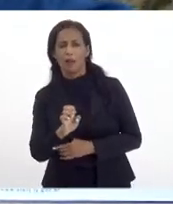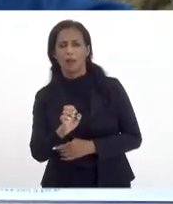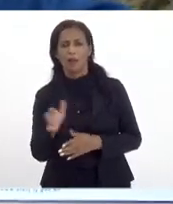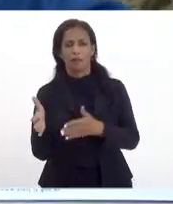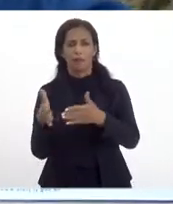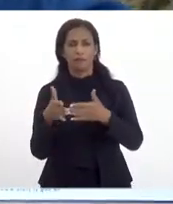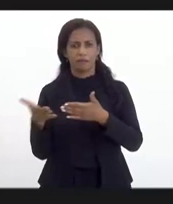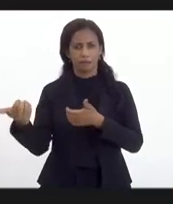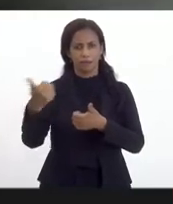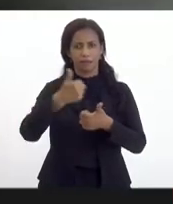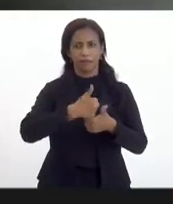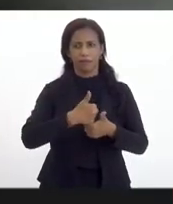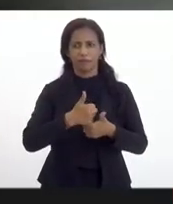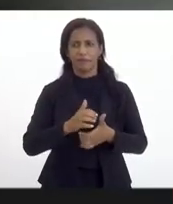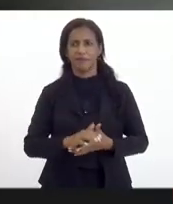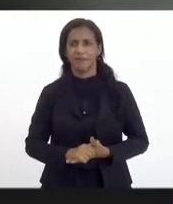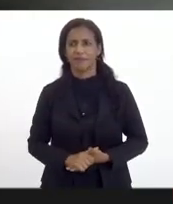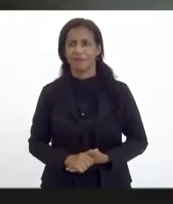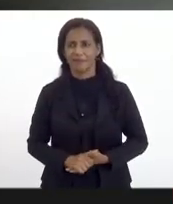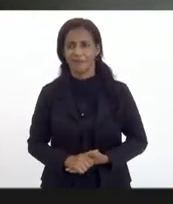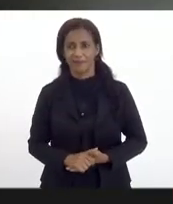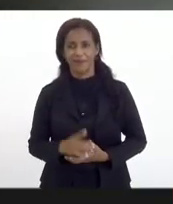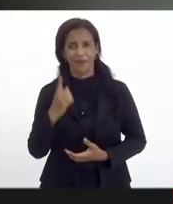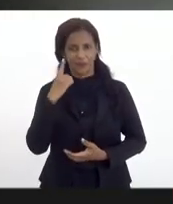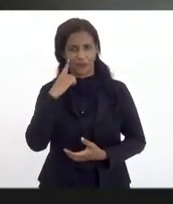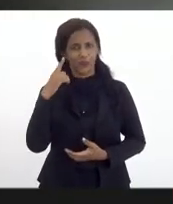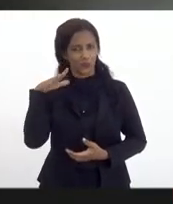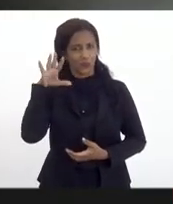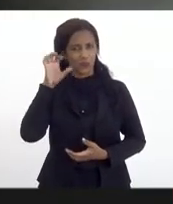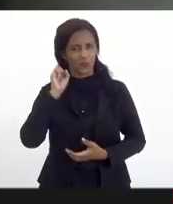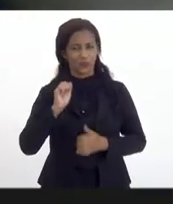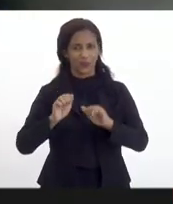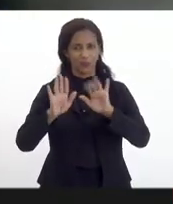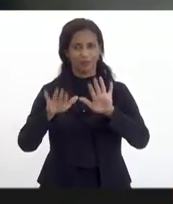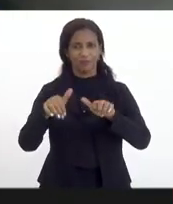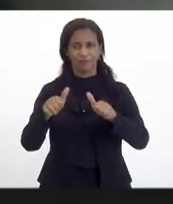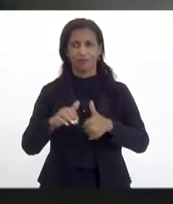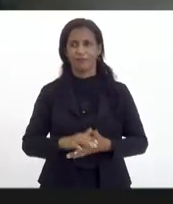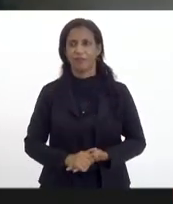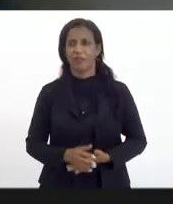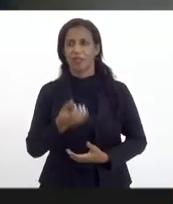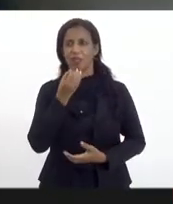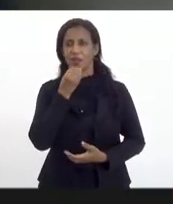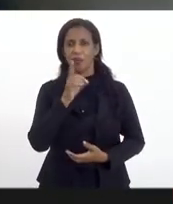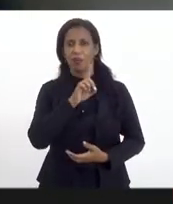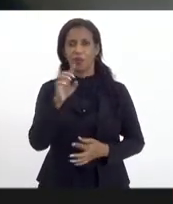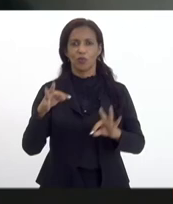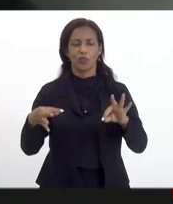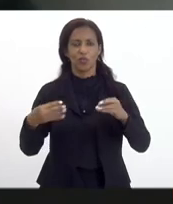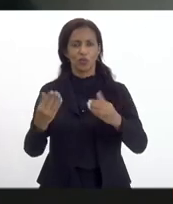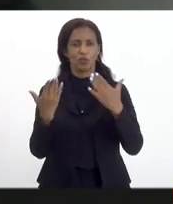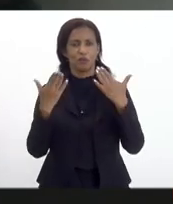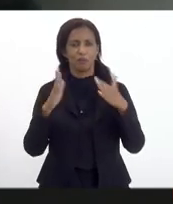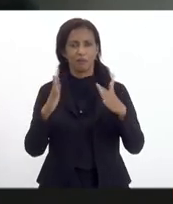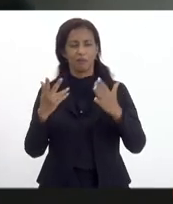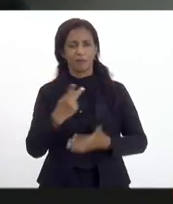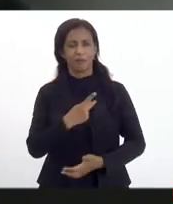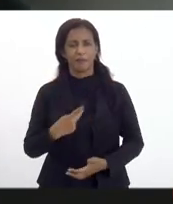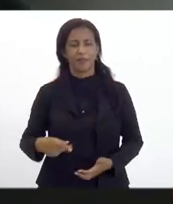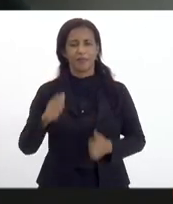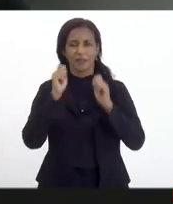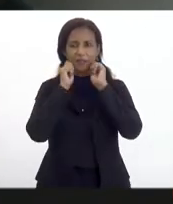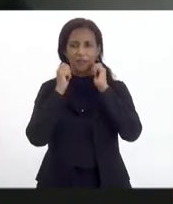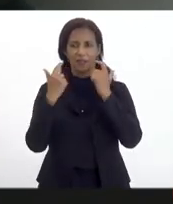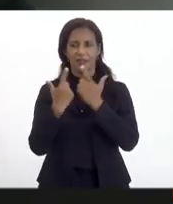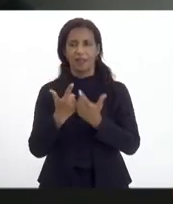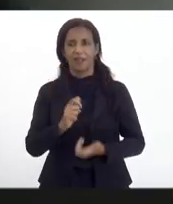Você está me ouvindo? Bem. Bem. Ok. Bom dia a todos. Gostaria de parabenizar o presidente da LERJ,